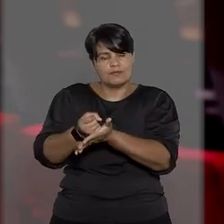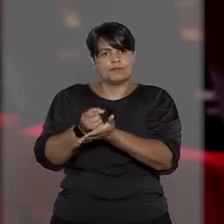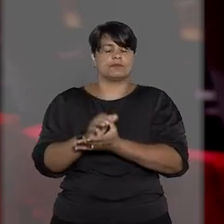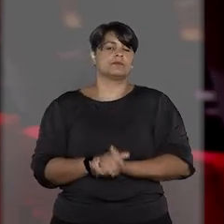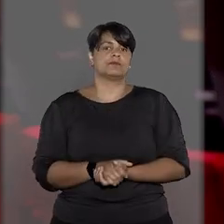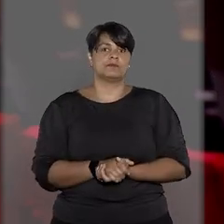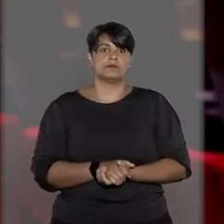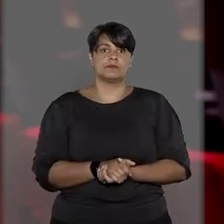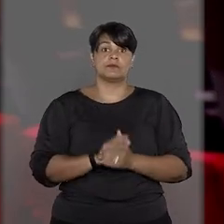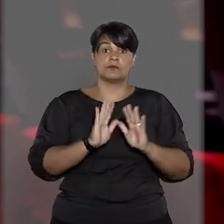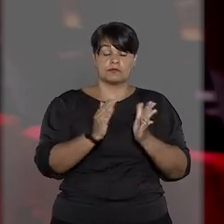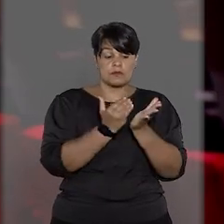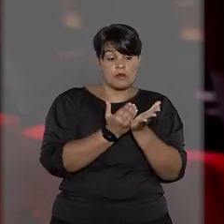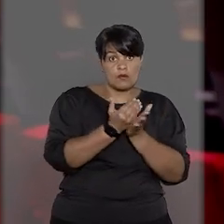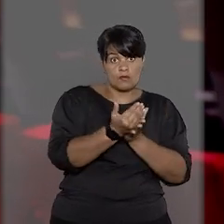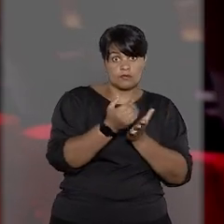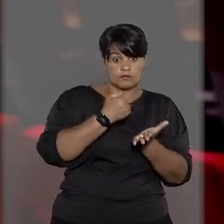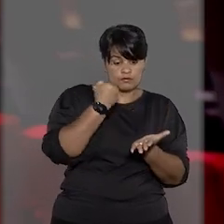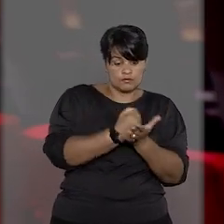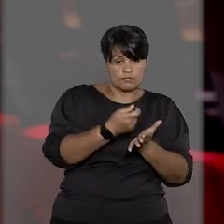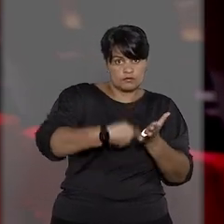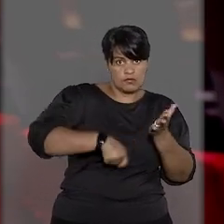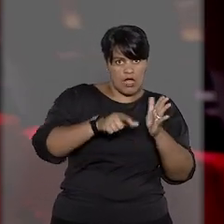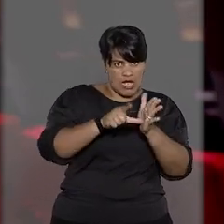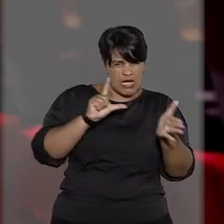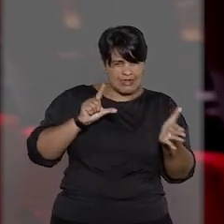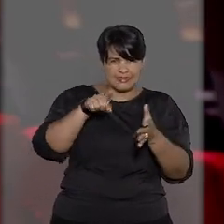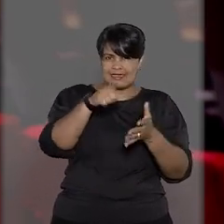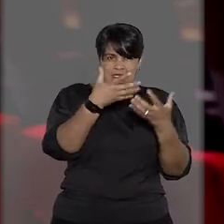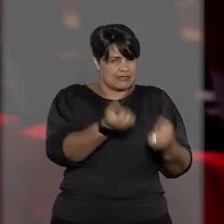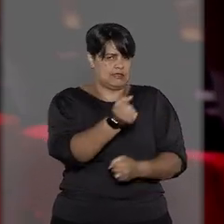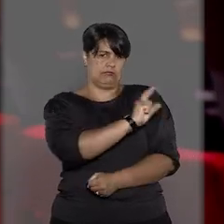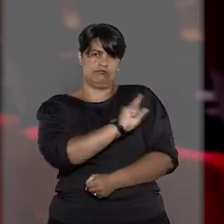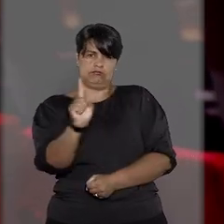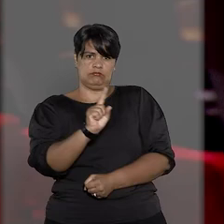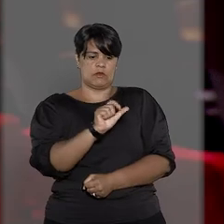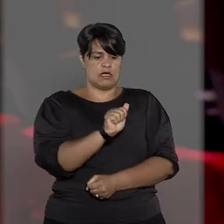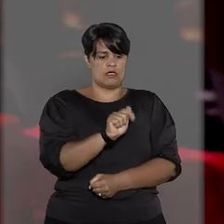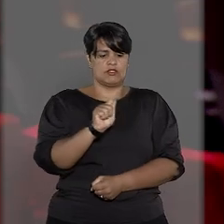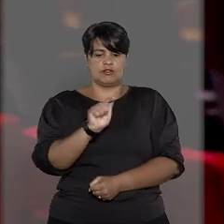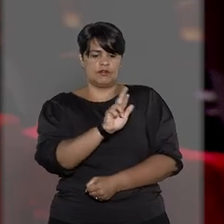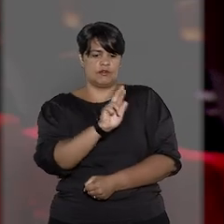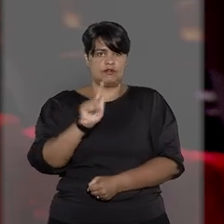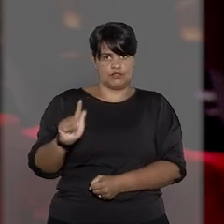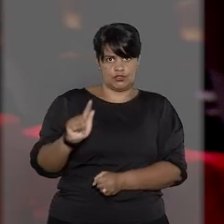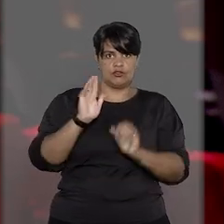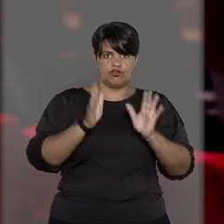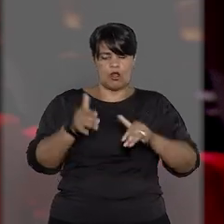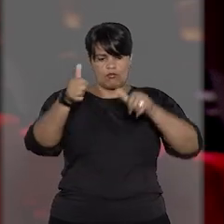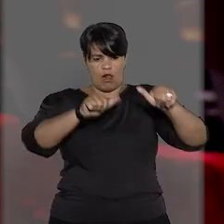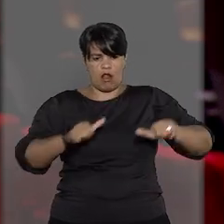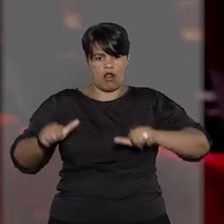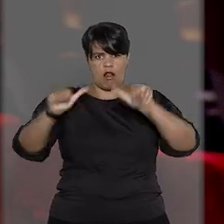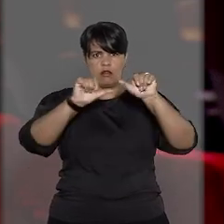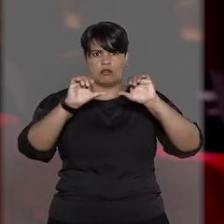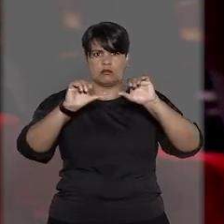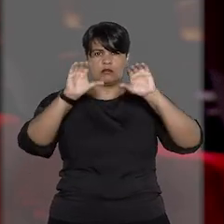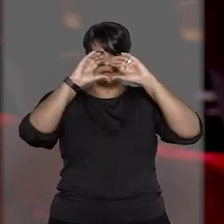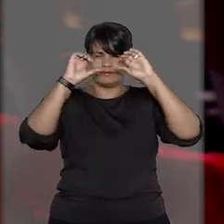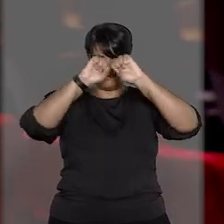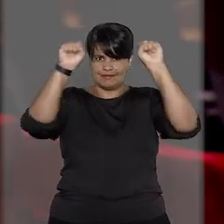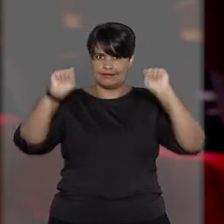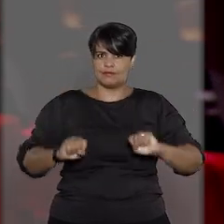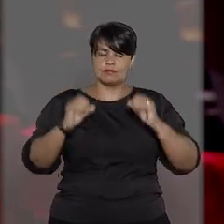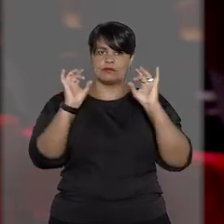Inicialmente, a homologação foi indeferida pela ministra relatora. No agravo regimental apreciado pela Corte Especial, o